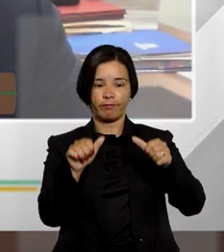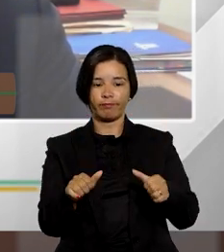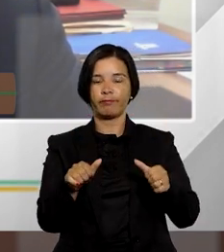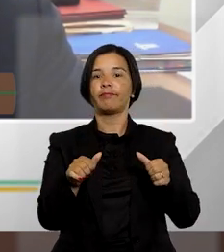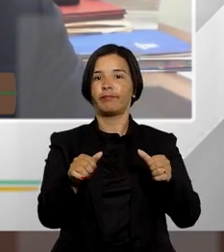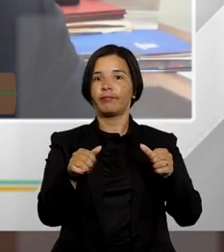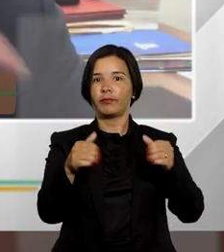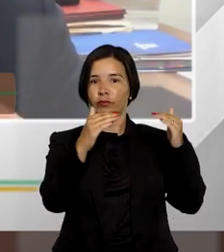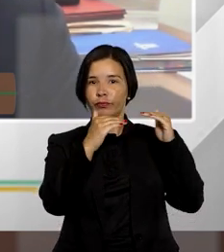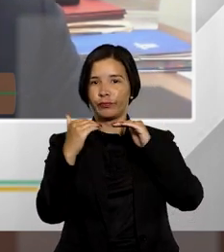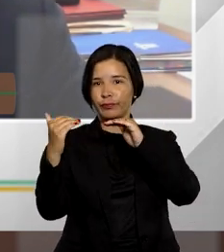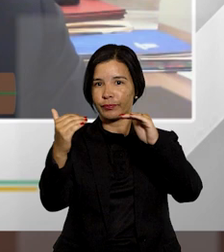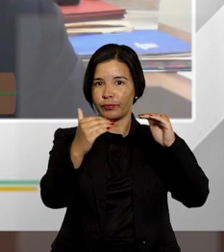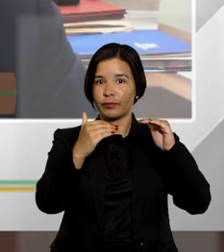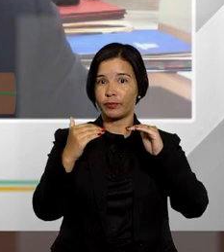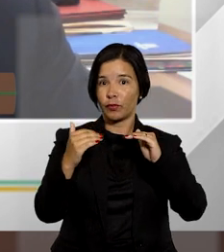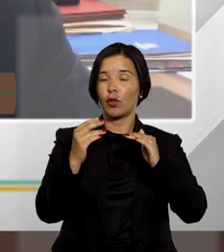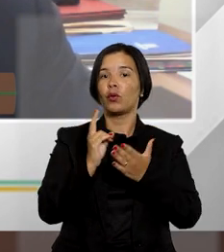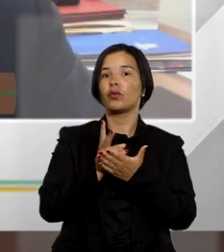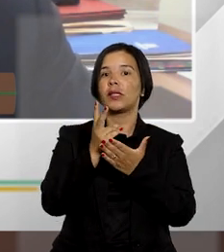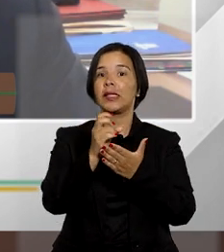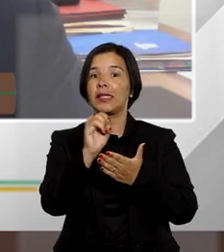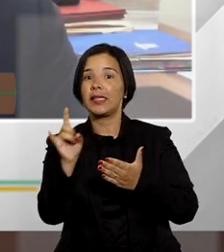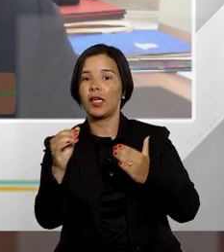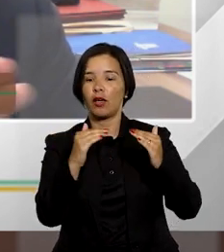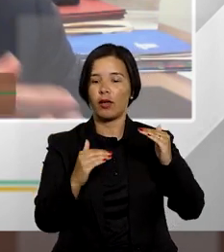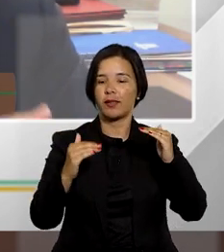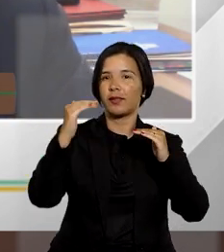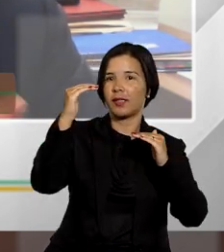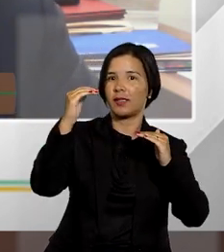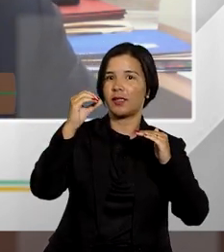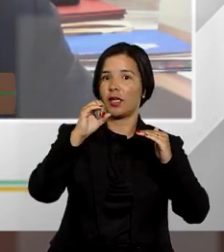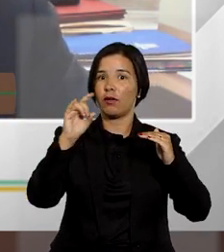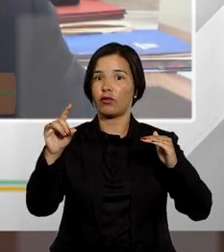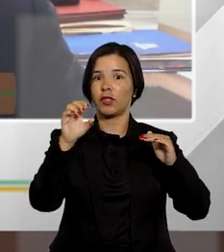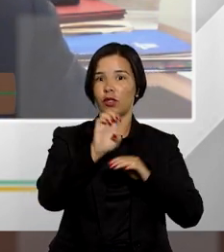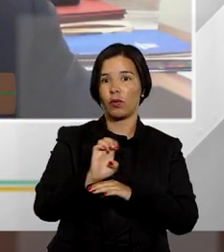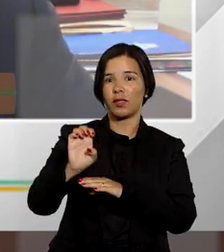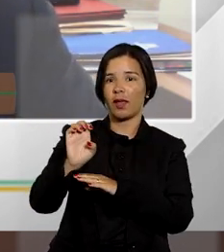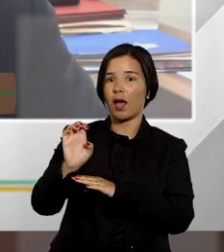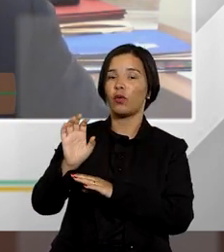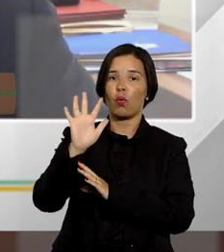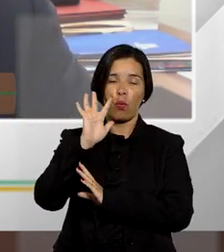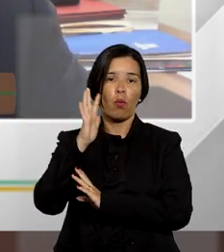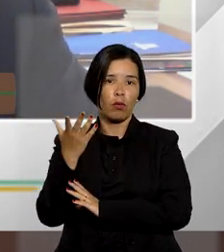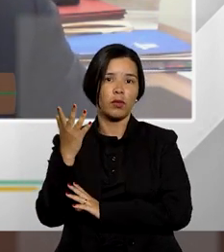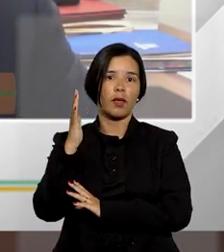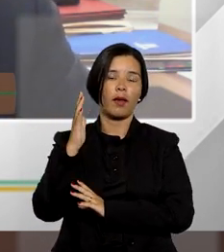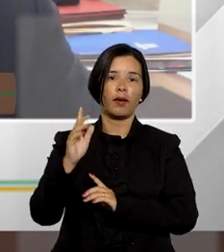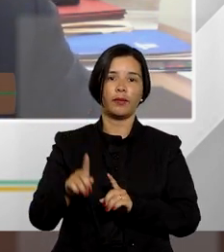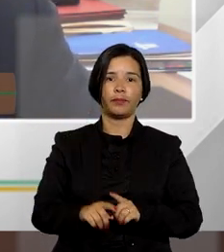por equidade se invisório ou excessivo se aquele valor está adequado ou não à demanda